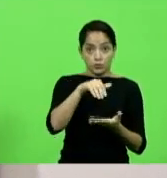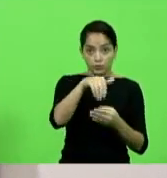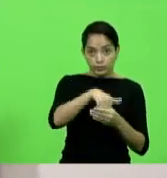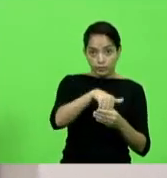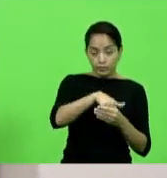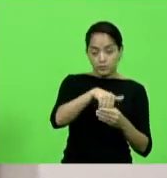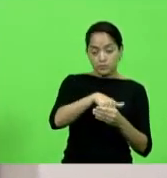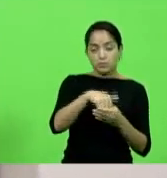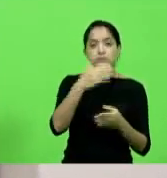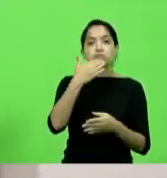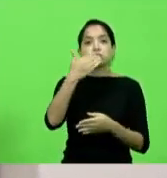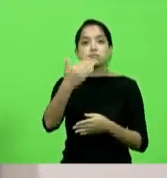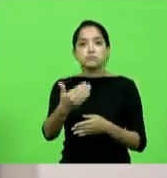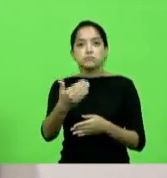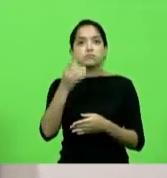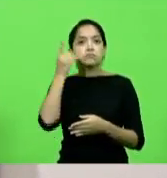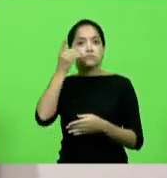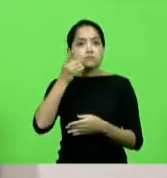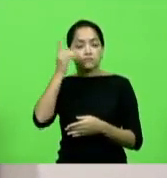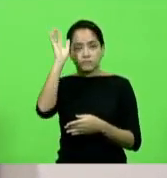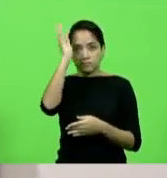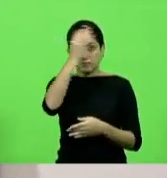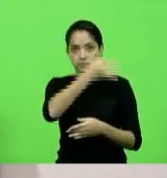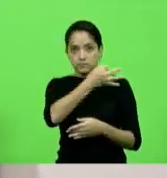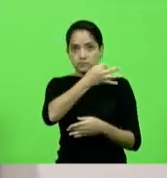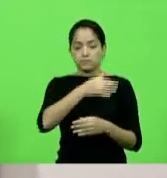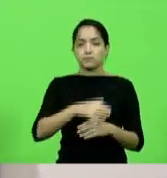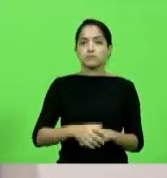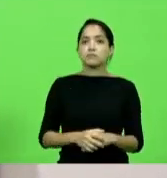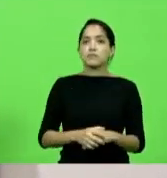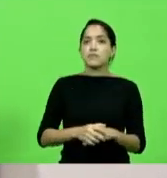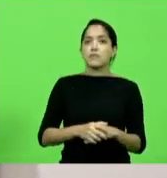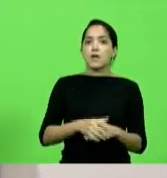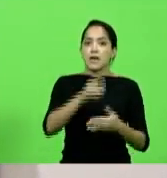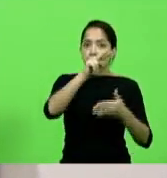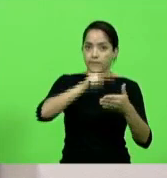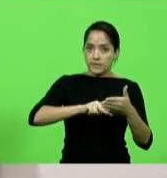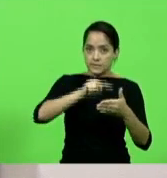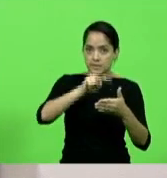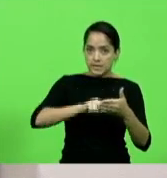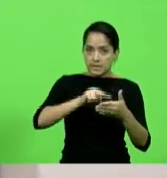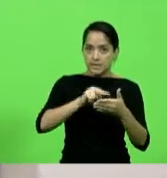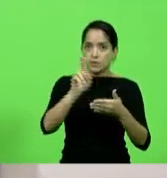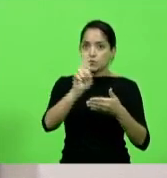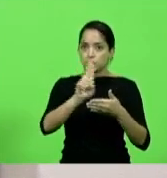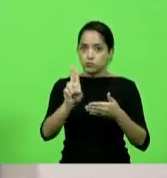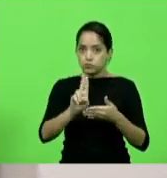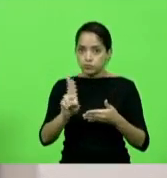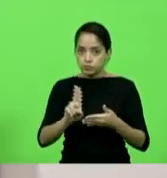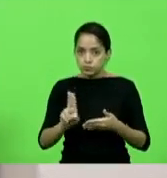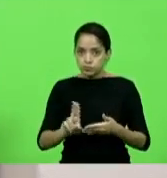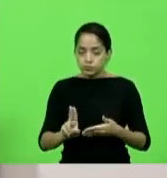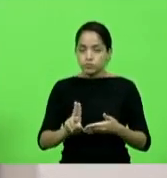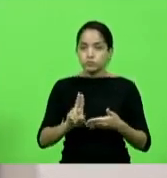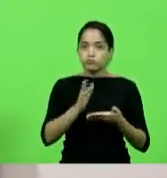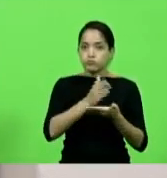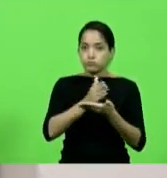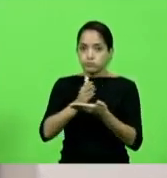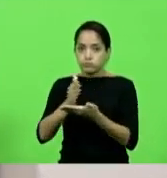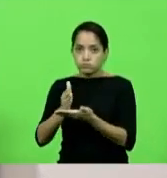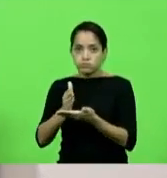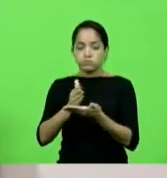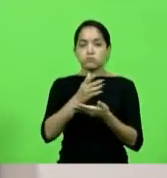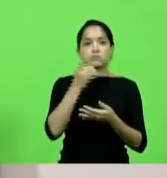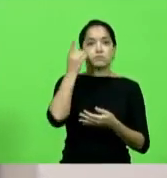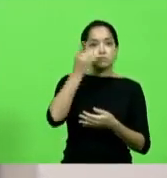após, solicitou ao senhor deputado Fabiano da Luz para proceder à leitura da nominata, por ordem alfabética, das senhoras